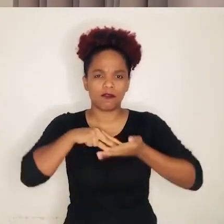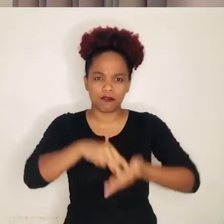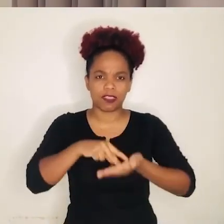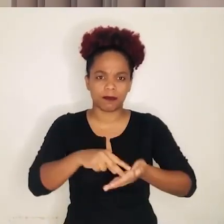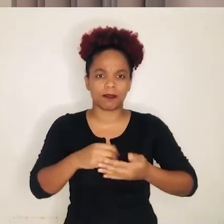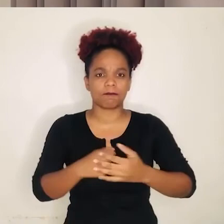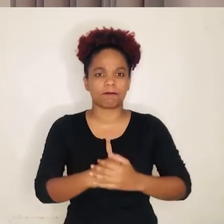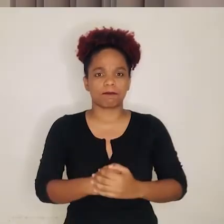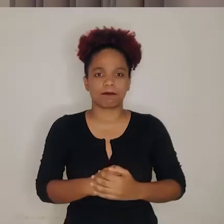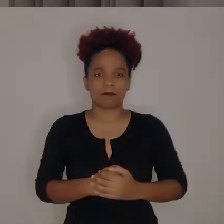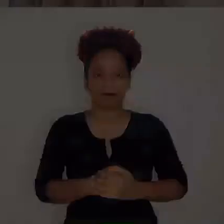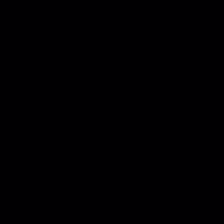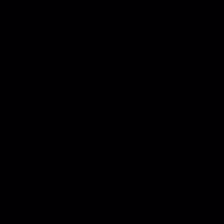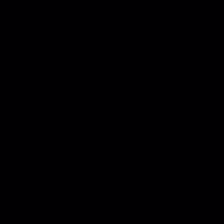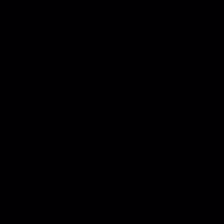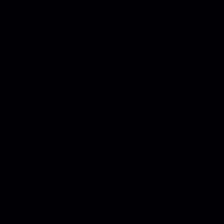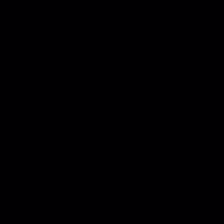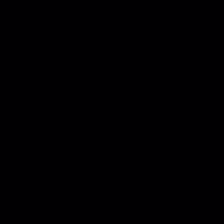juntas, firmes na luta.